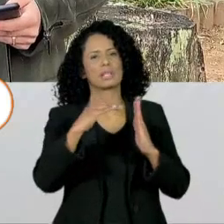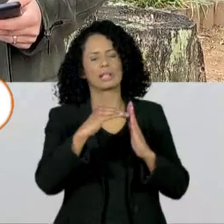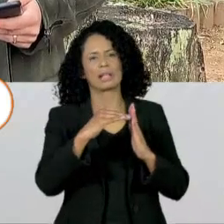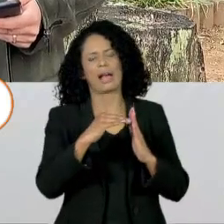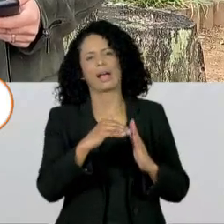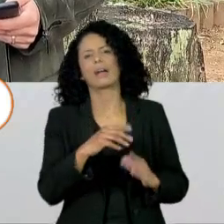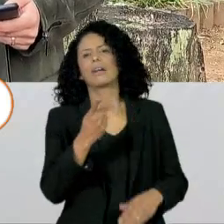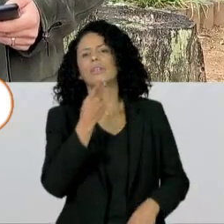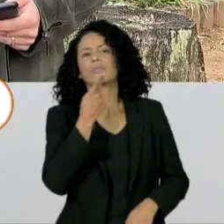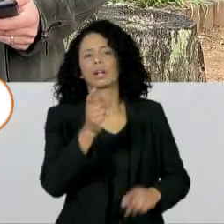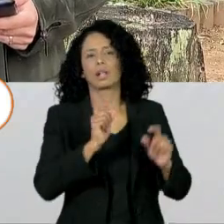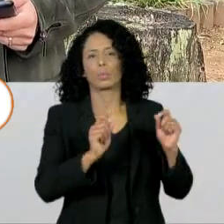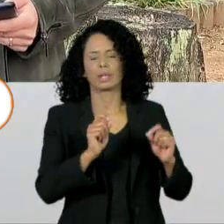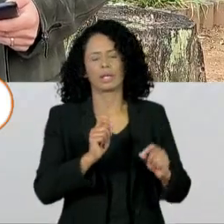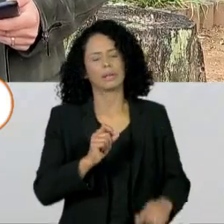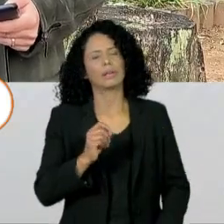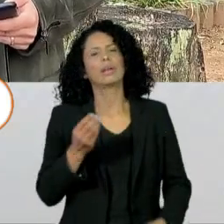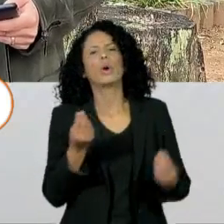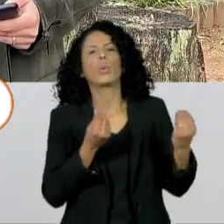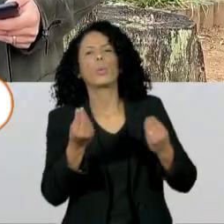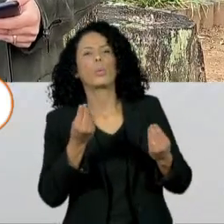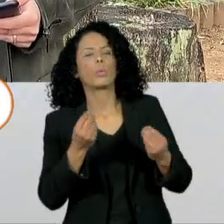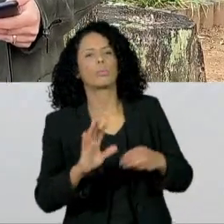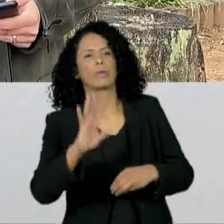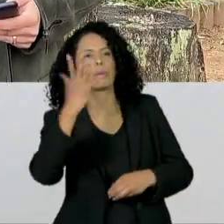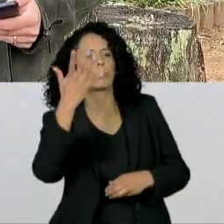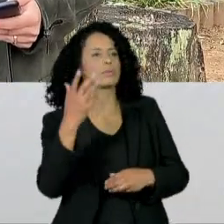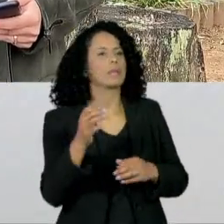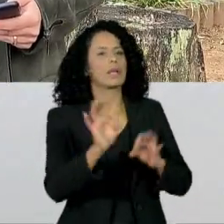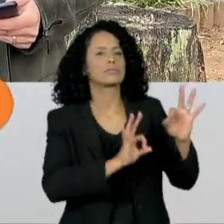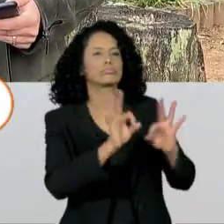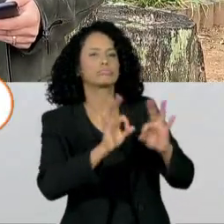região norte já definiu o comando e também o plano de trabalho?